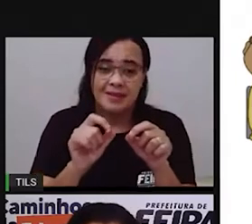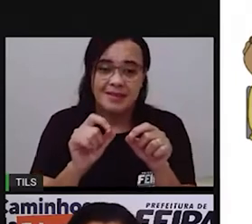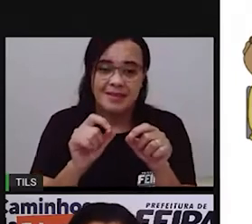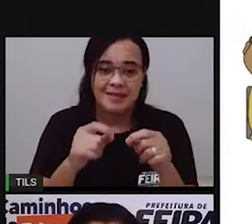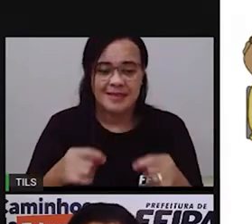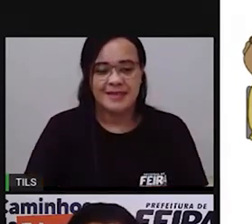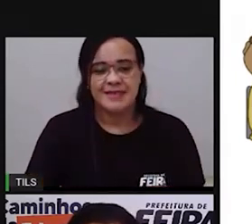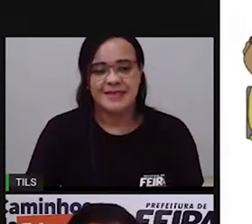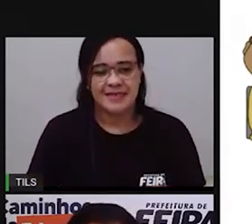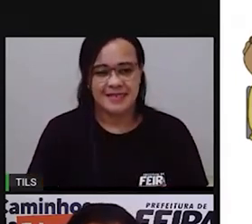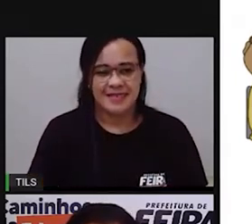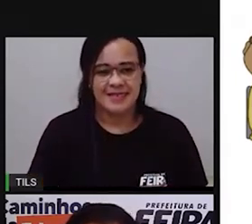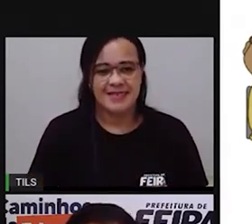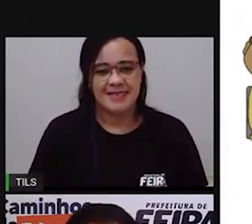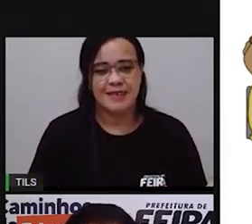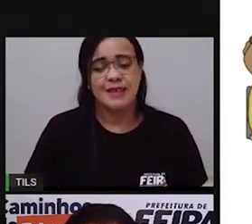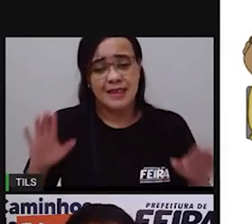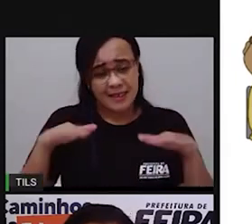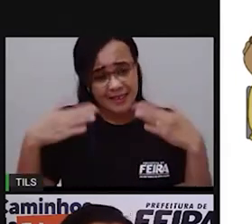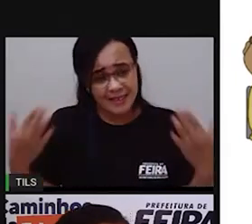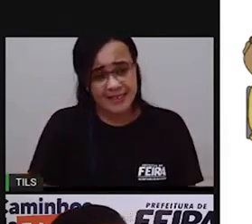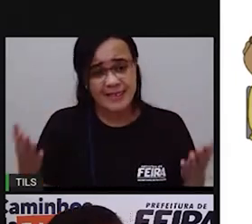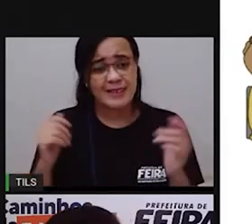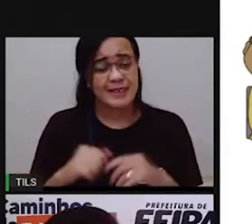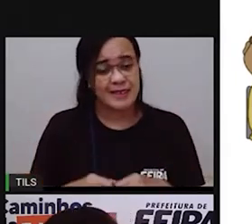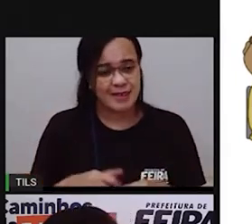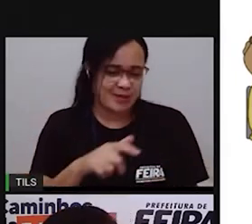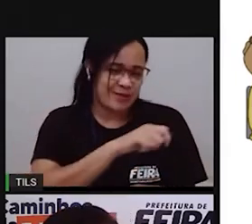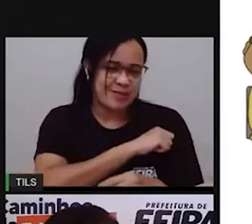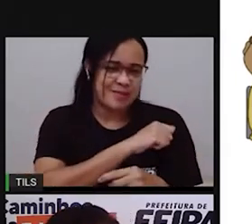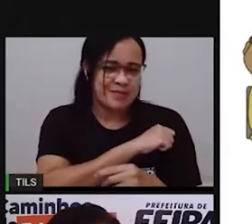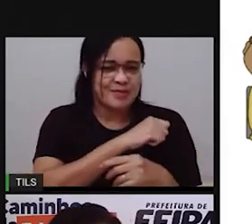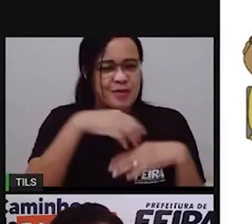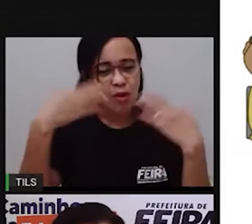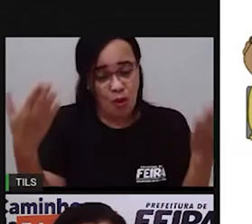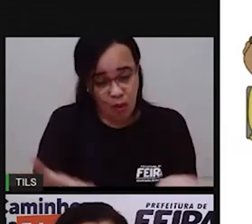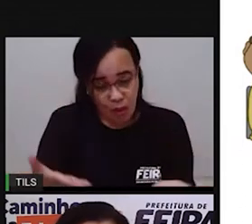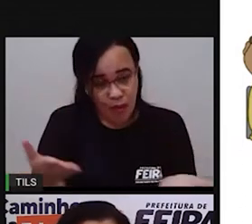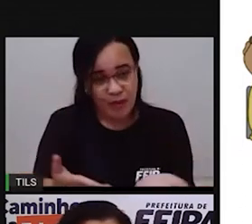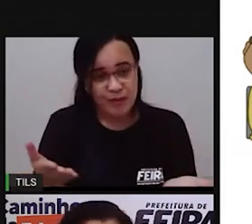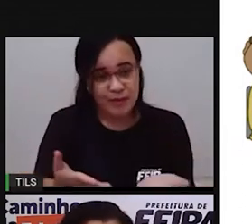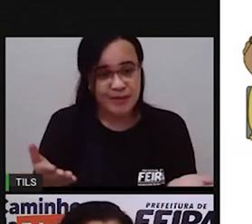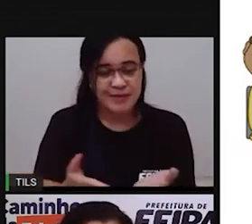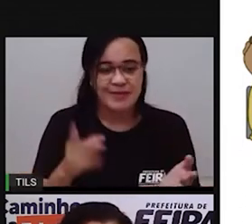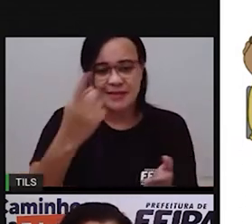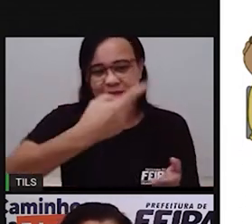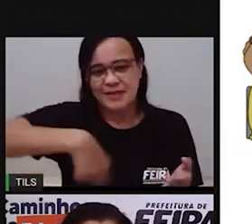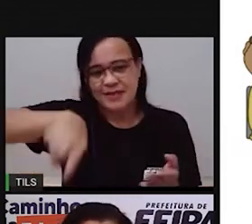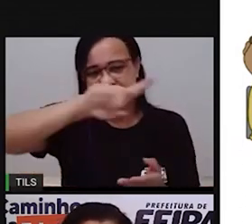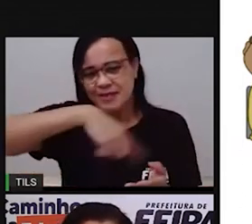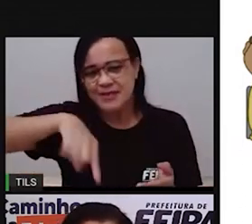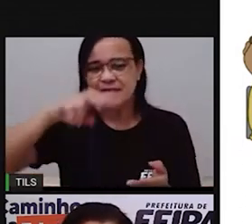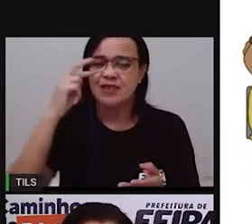então criança nessa aula de hoje a gente viu